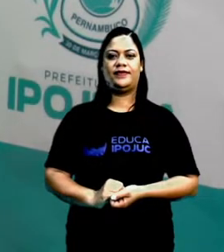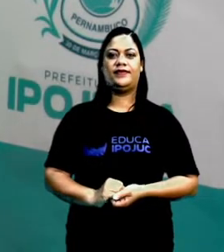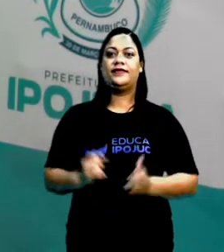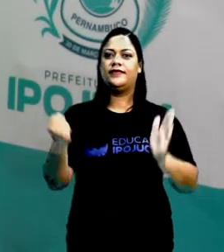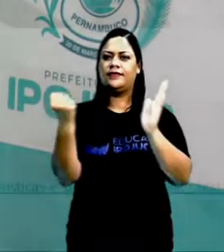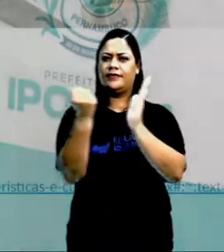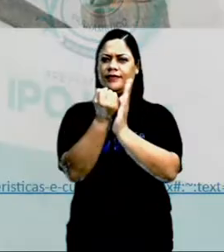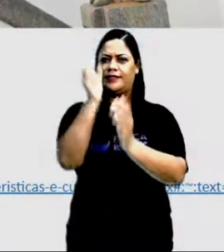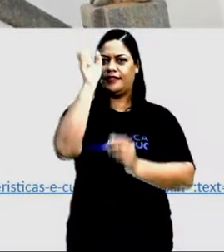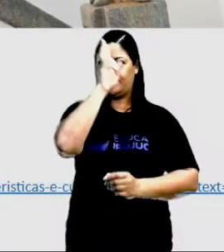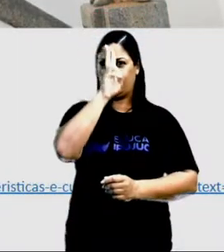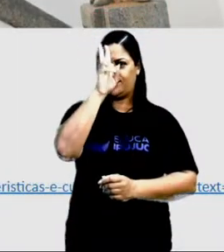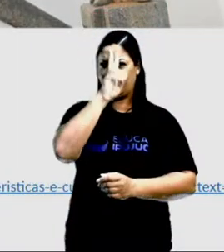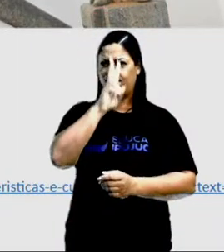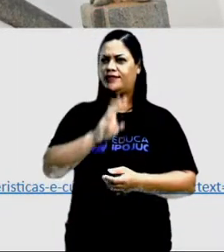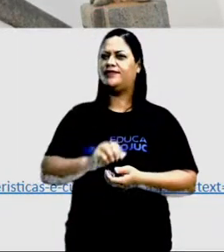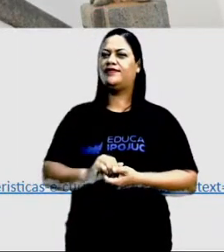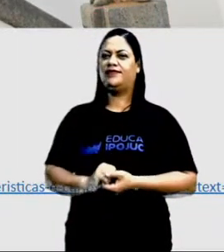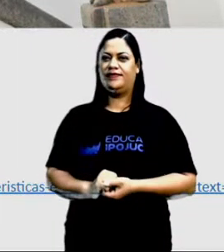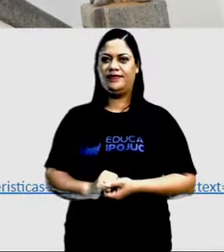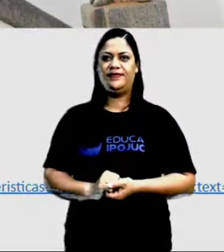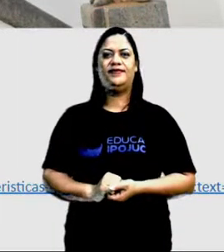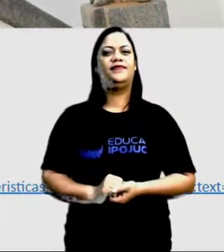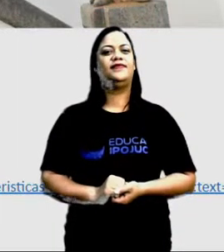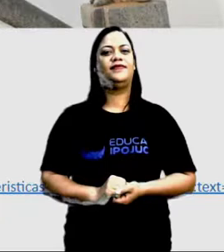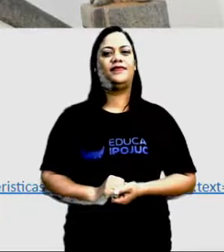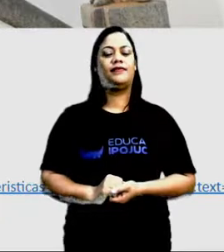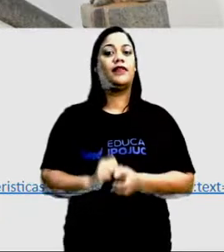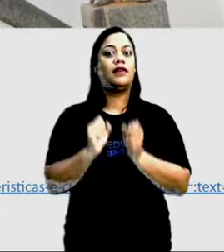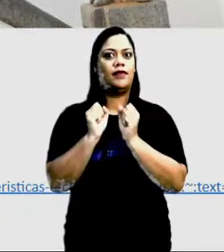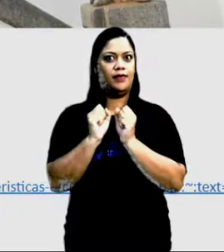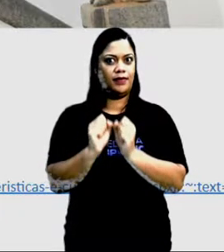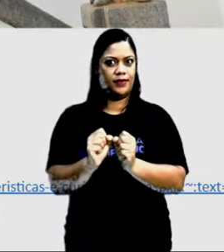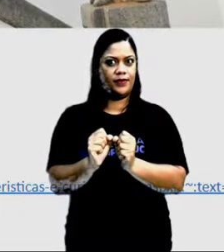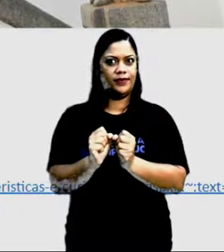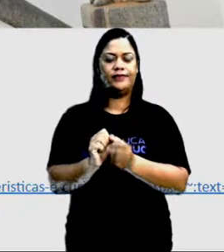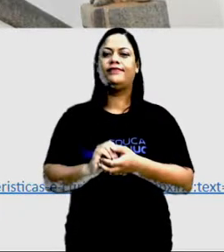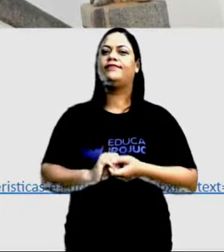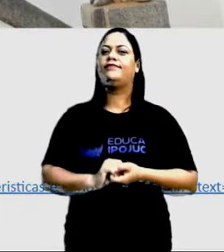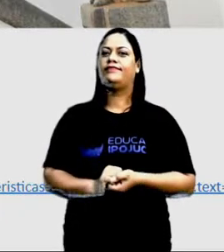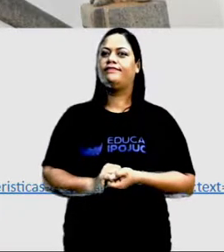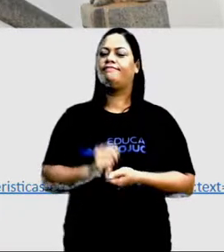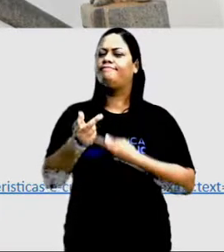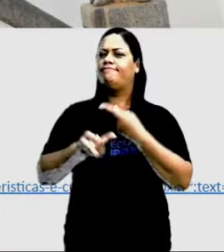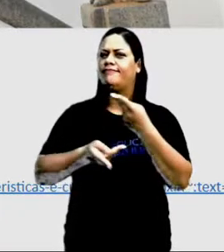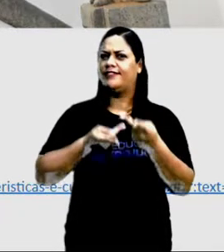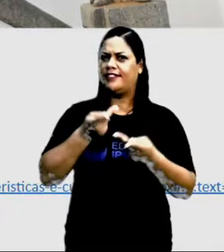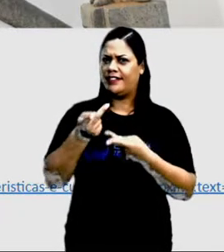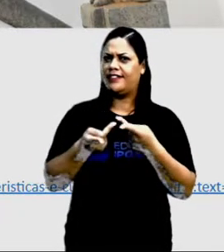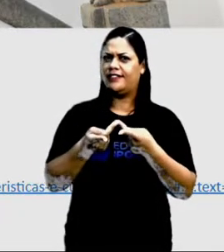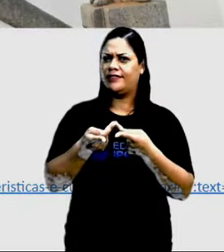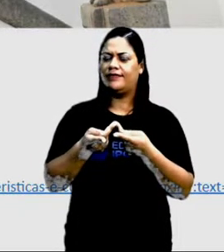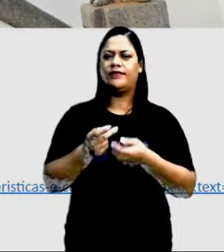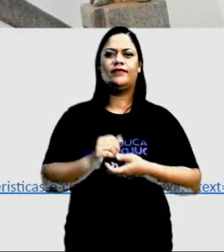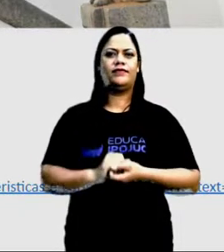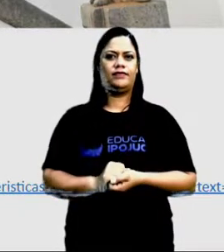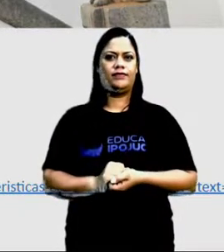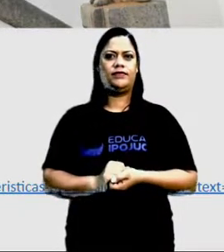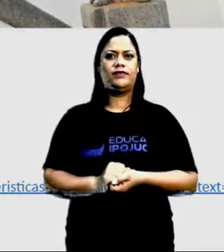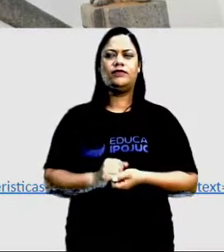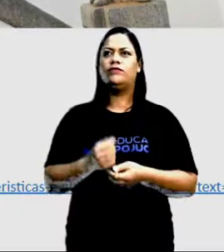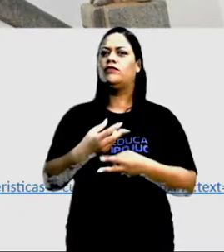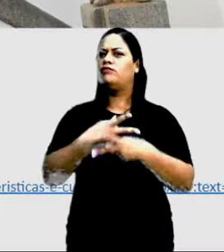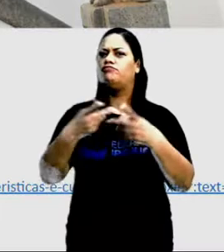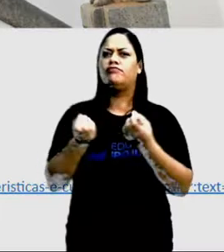Patrimônios históricos. Esses patrimônios históricos, ele pode ser definido como um bem material,